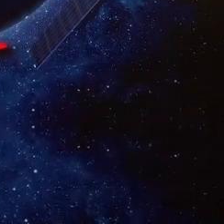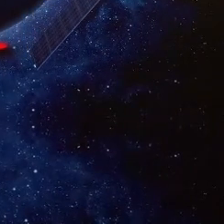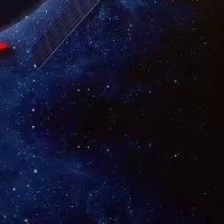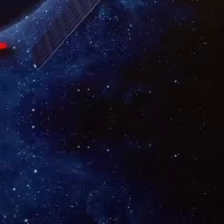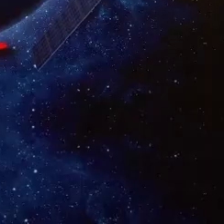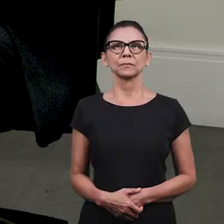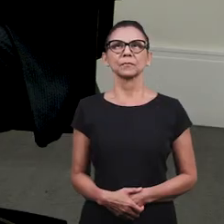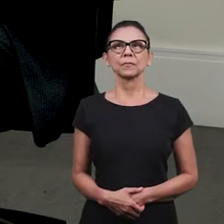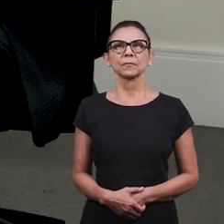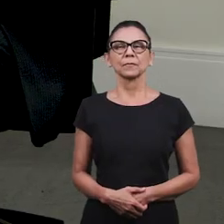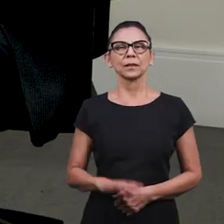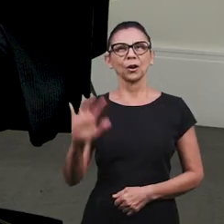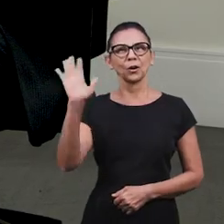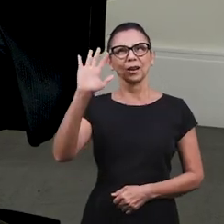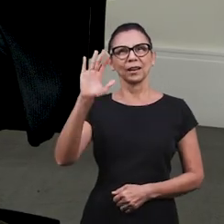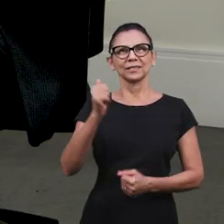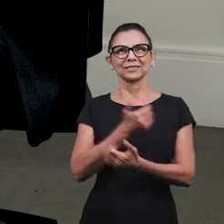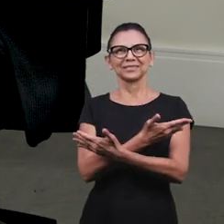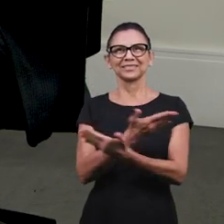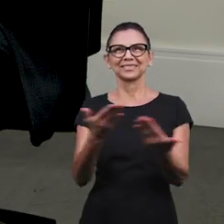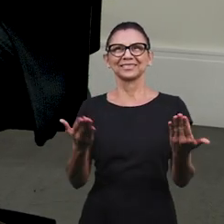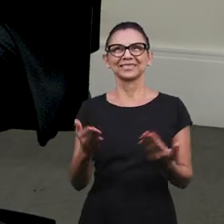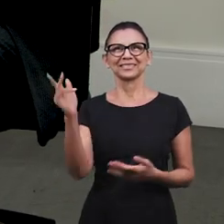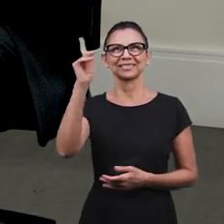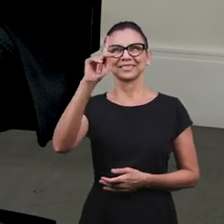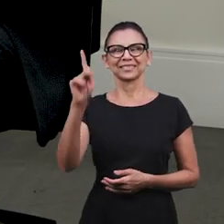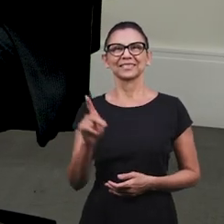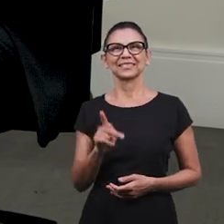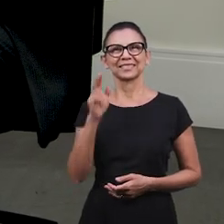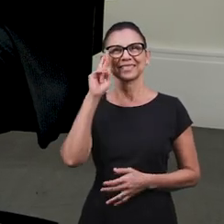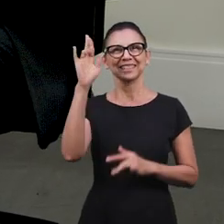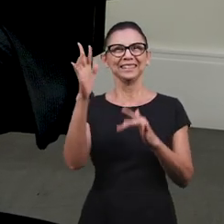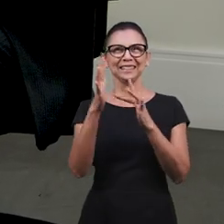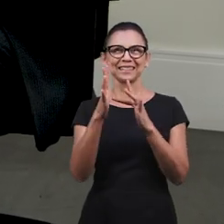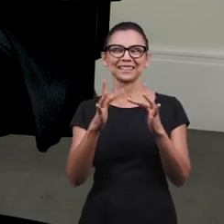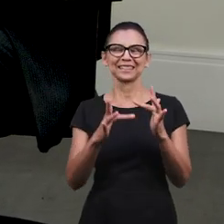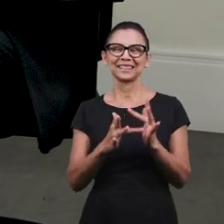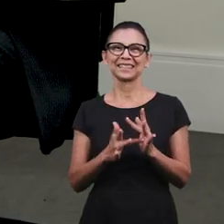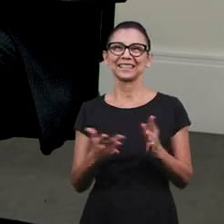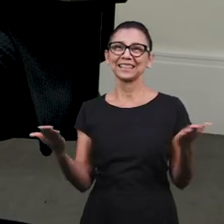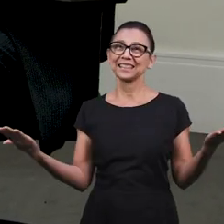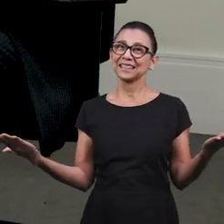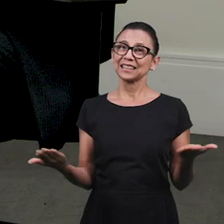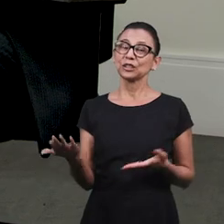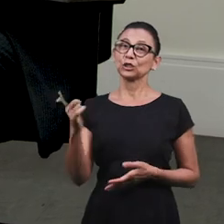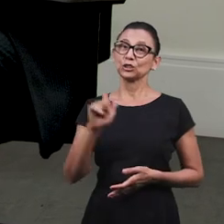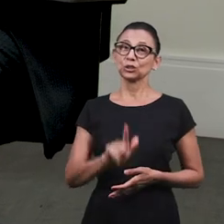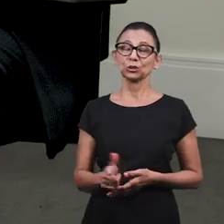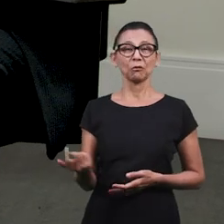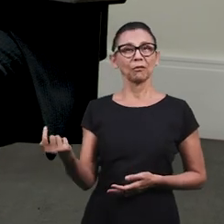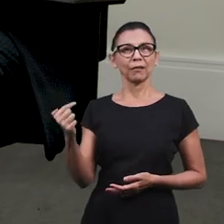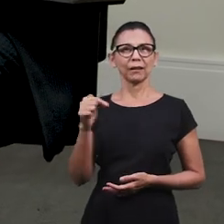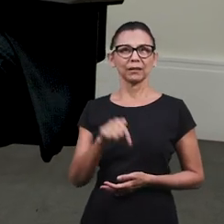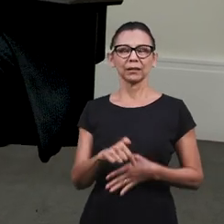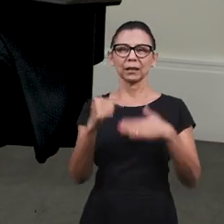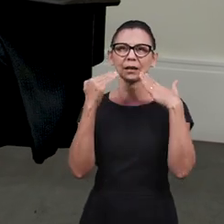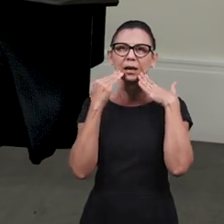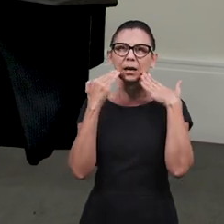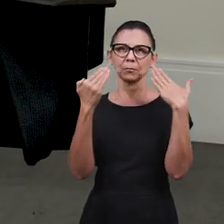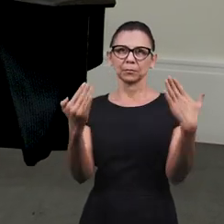Olá, quero cumprimentar a todos os irmãos com a paz do Senhor Jesus, nós estamos aqui mais uma vez para